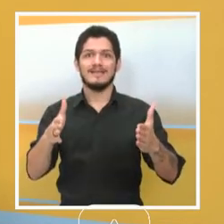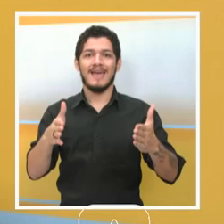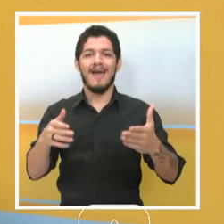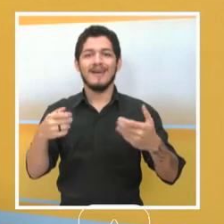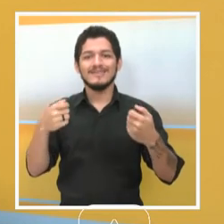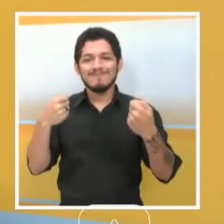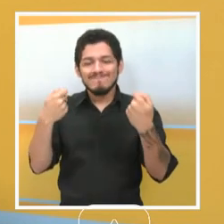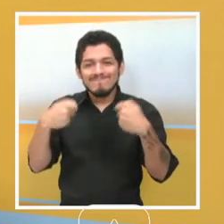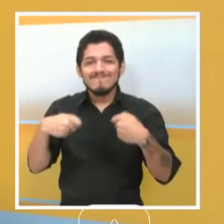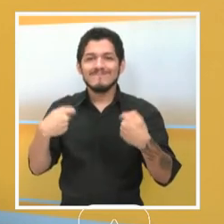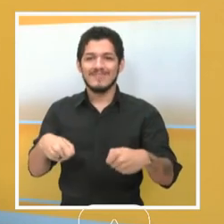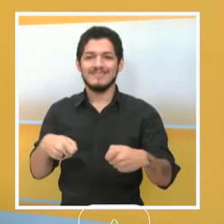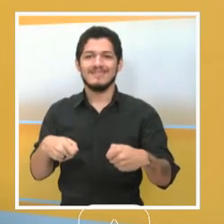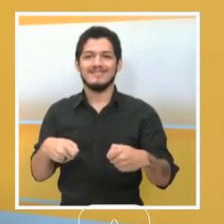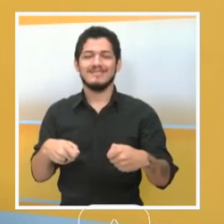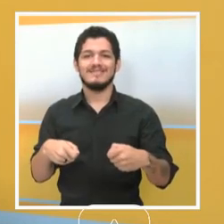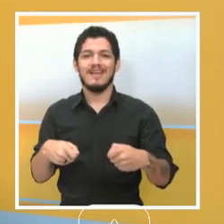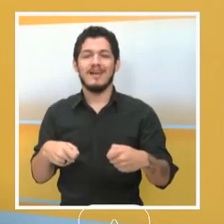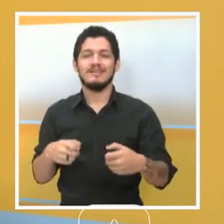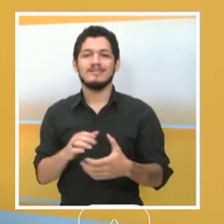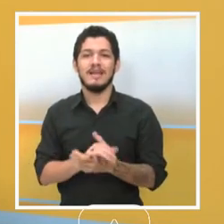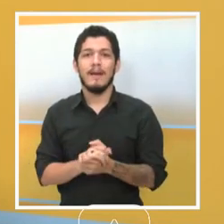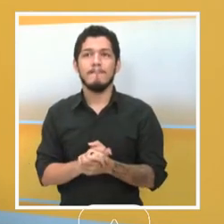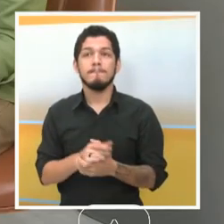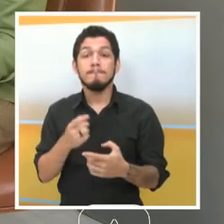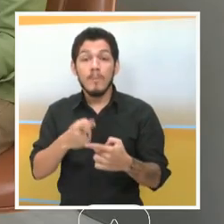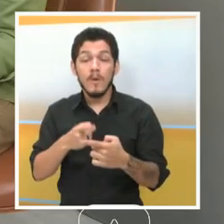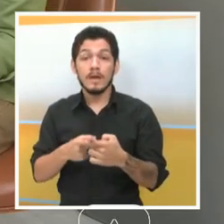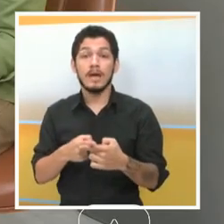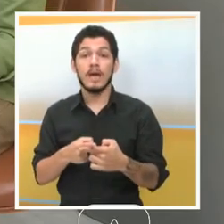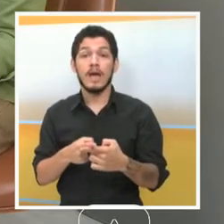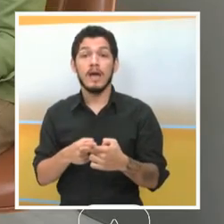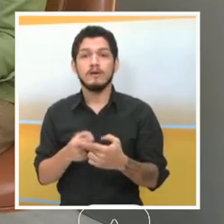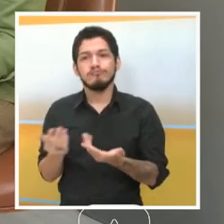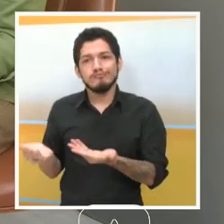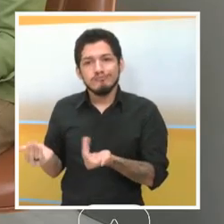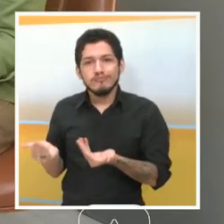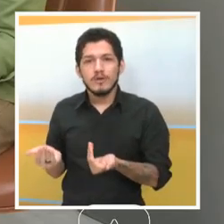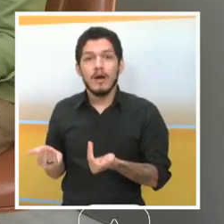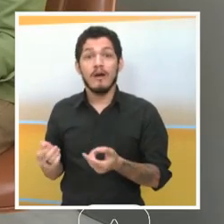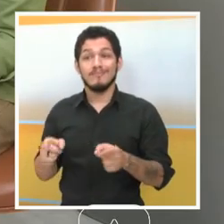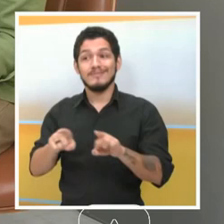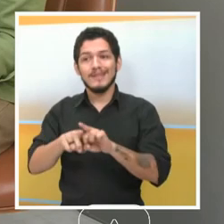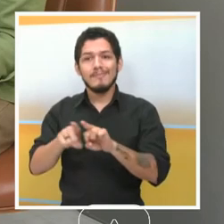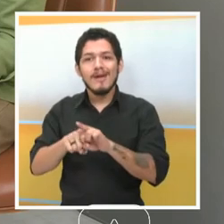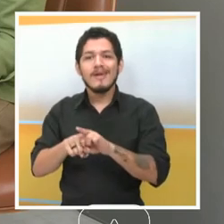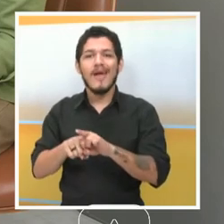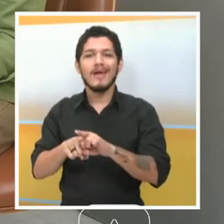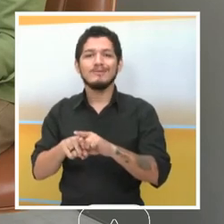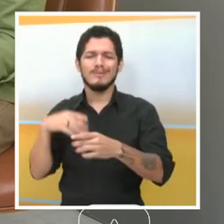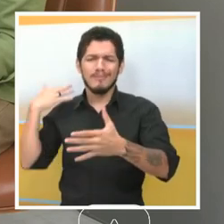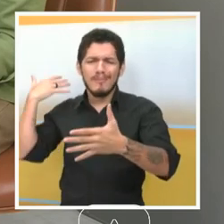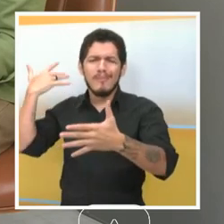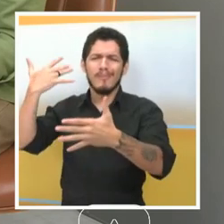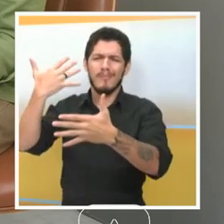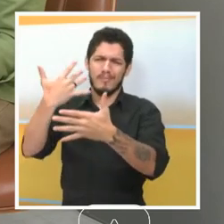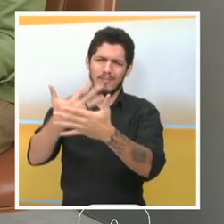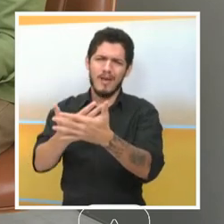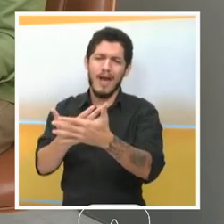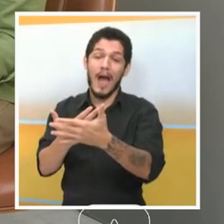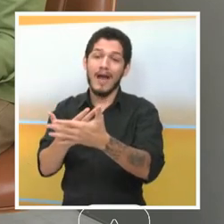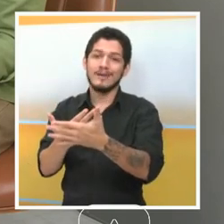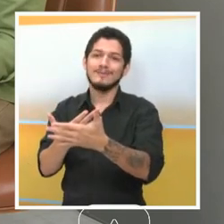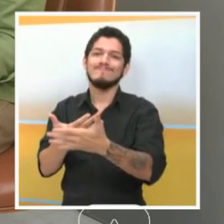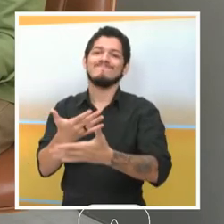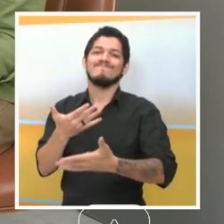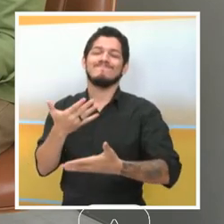muito bacana, né, Três? Então, jovens... É uma prestação de serviço mesmo. É, e uma reparação histórica, sobretudo com esses grupos que falamos,